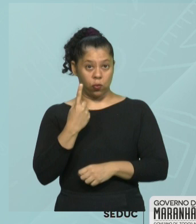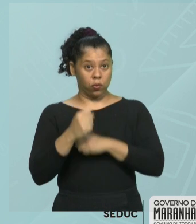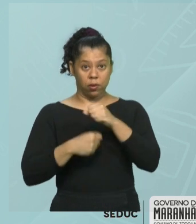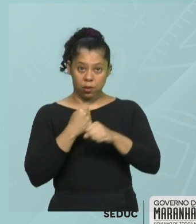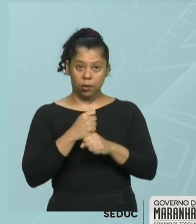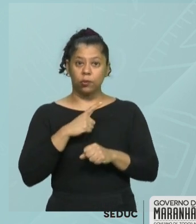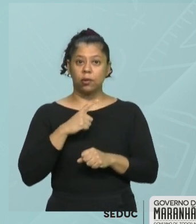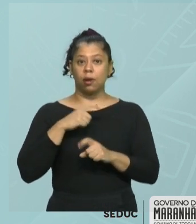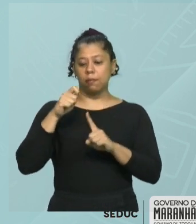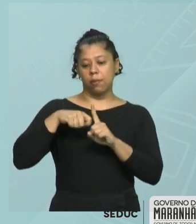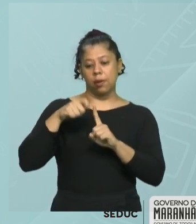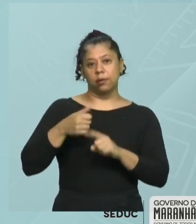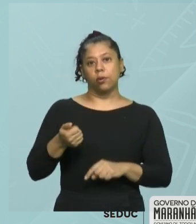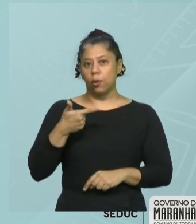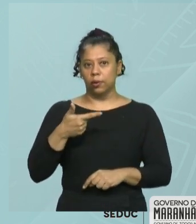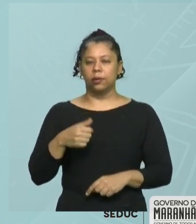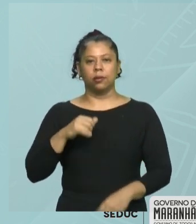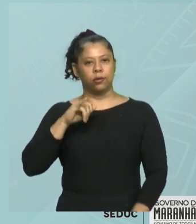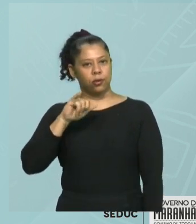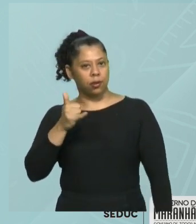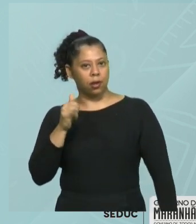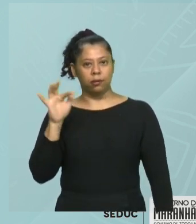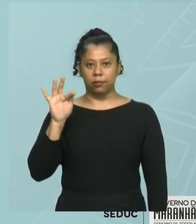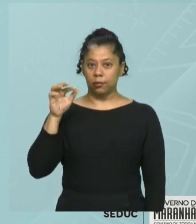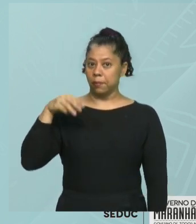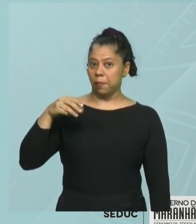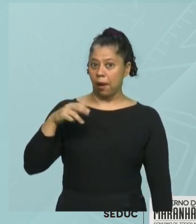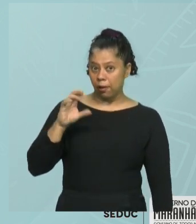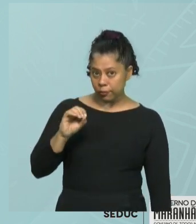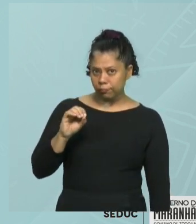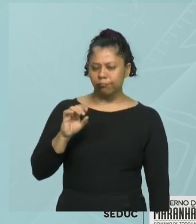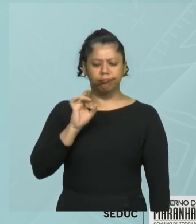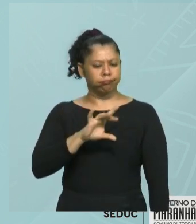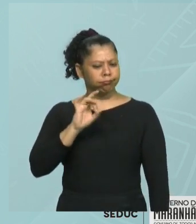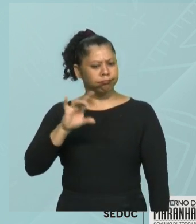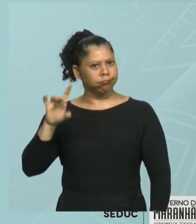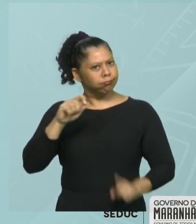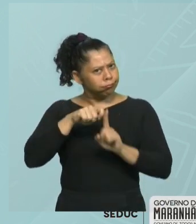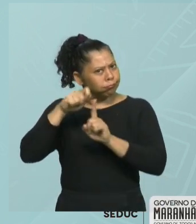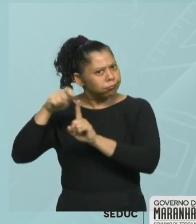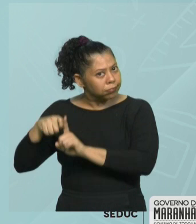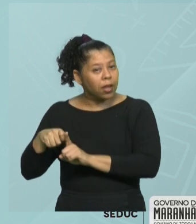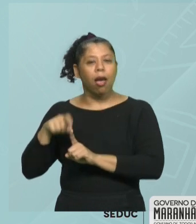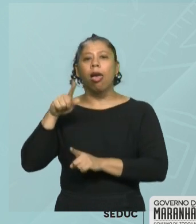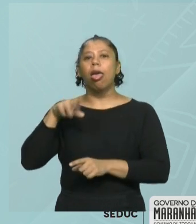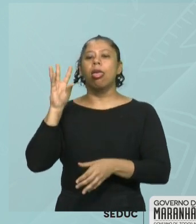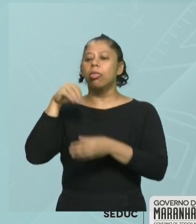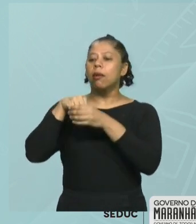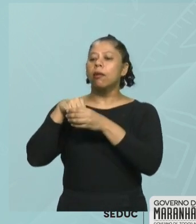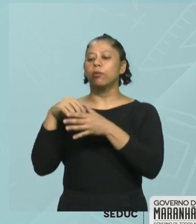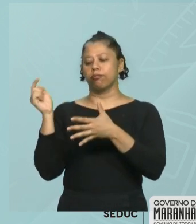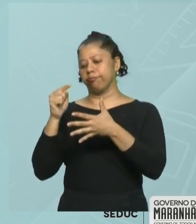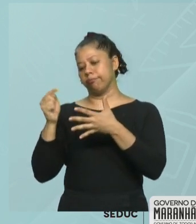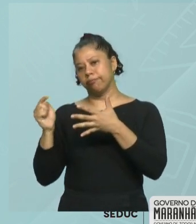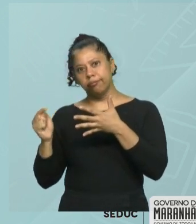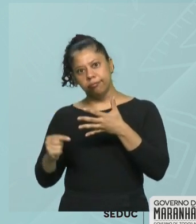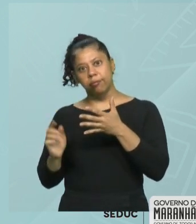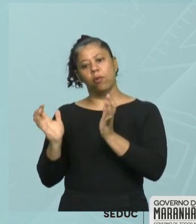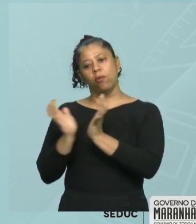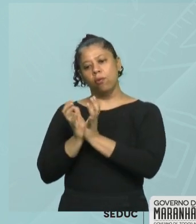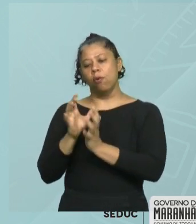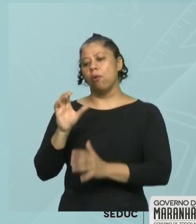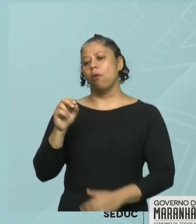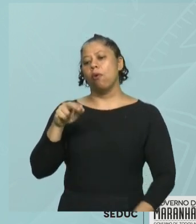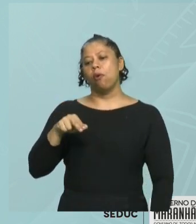fevereiro, março. Cada mês é um elemento desse conjunto que possui uma característica, que é